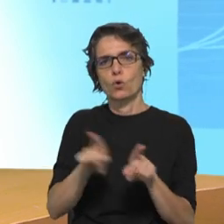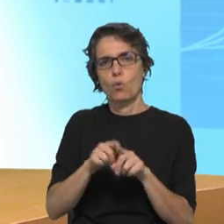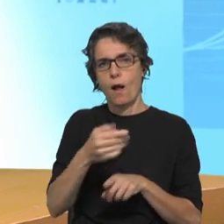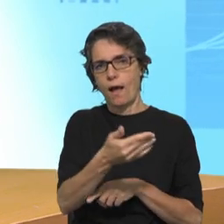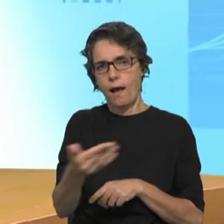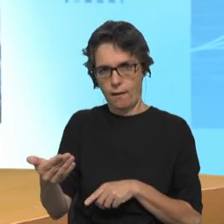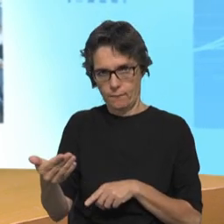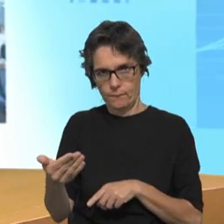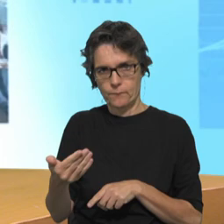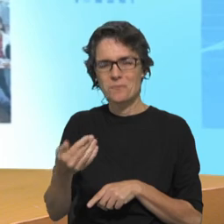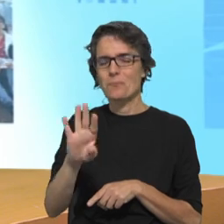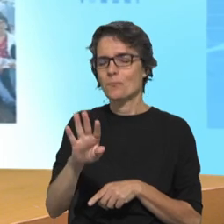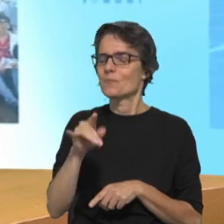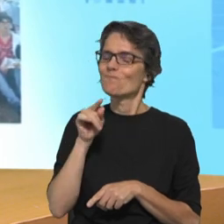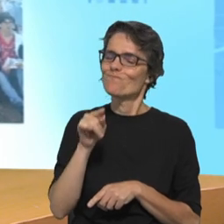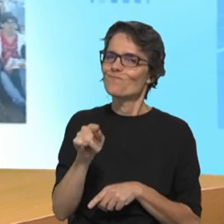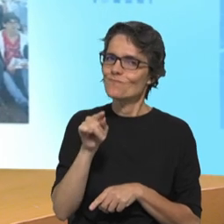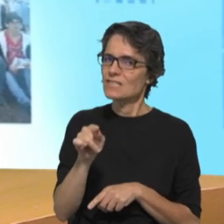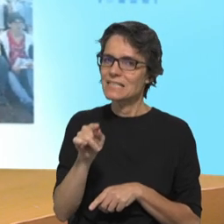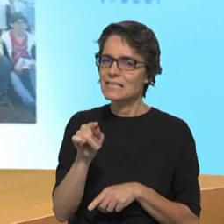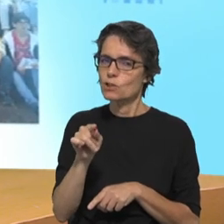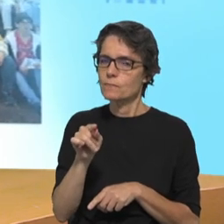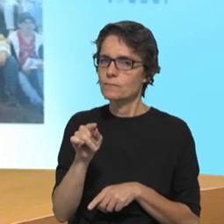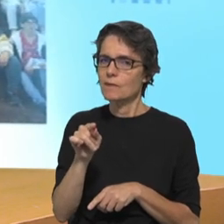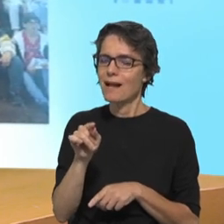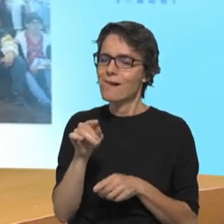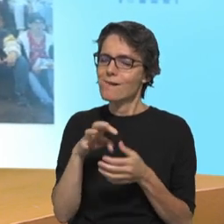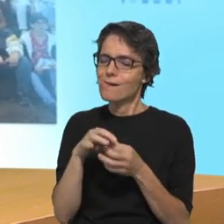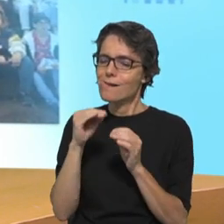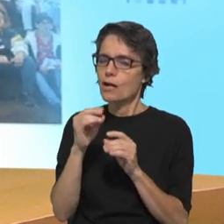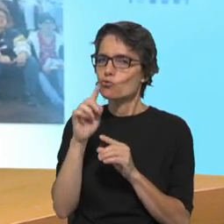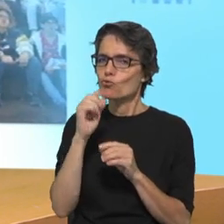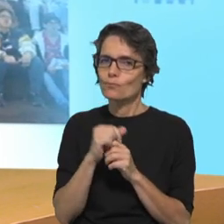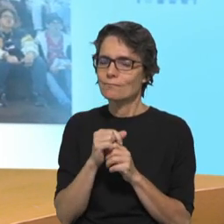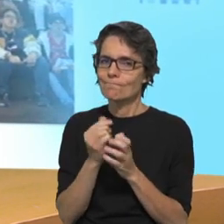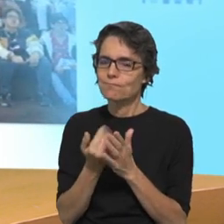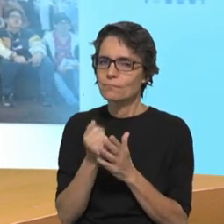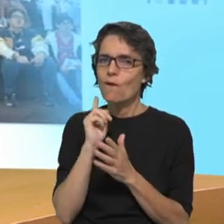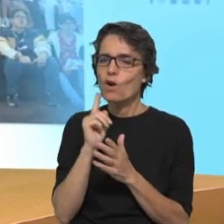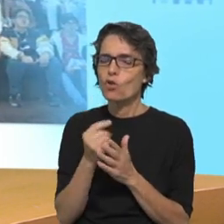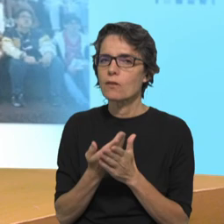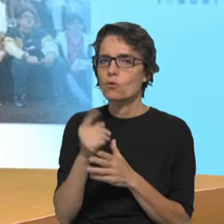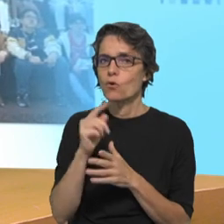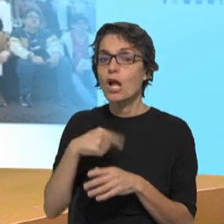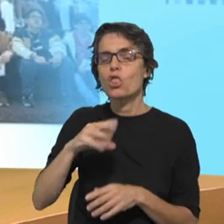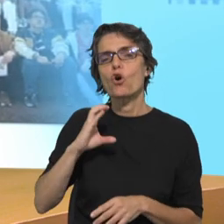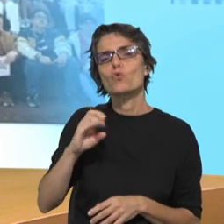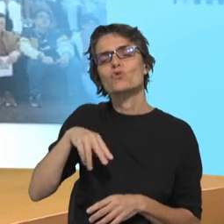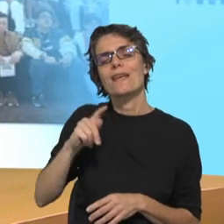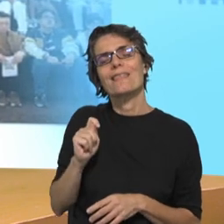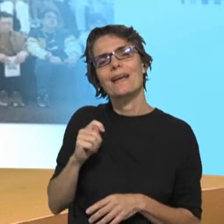retiraria a dimensão educativa que tem um movimento como a OCEAN. CNE. Quer dizer que,